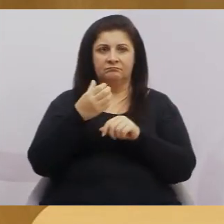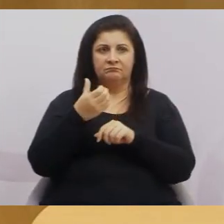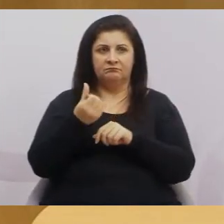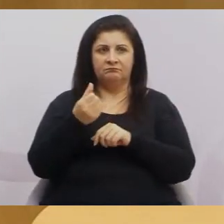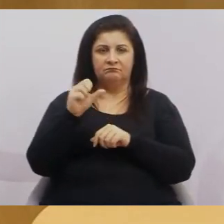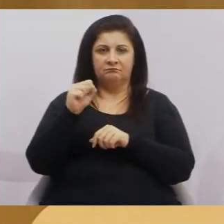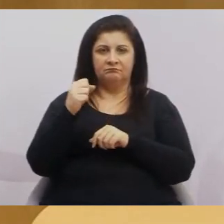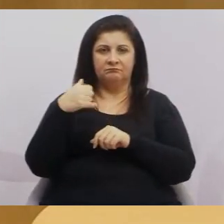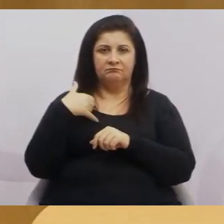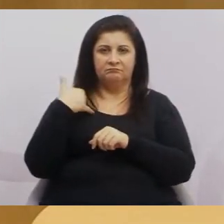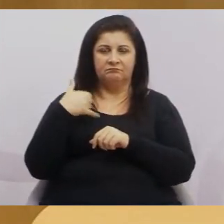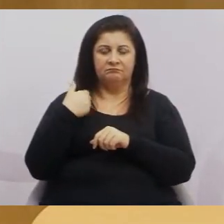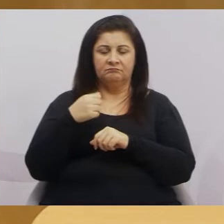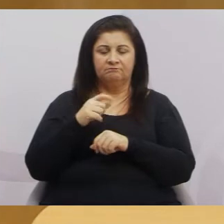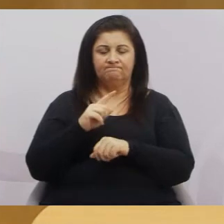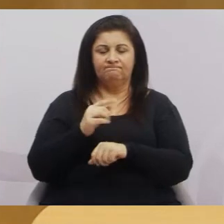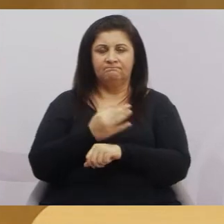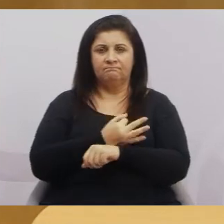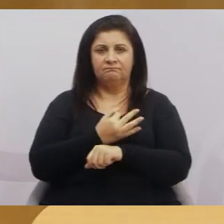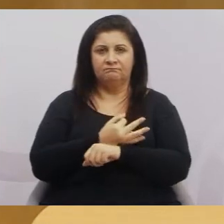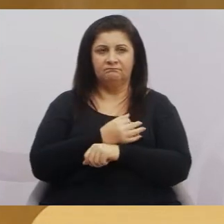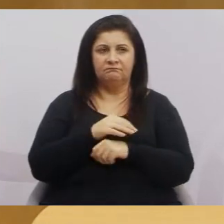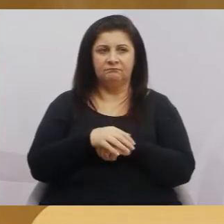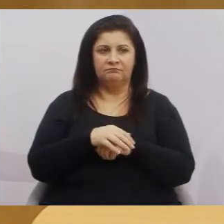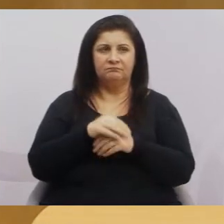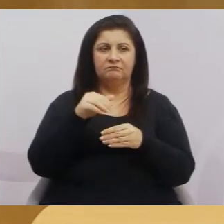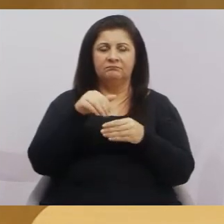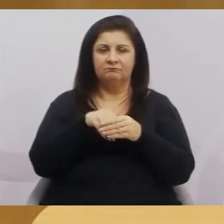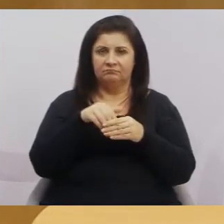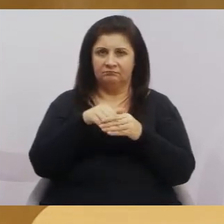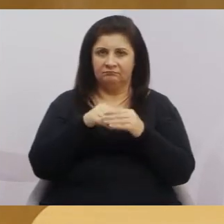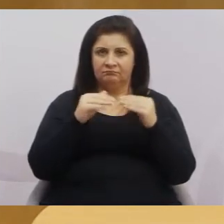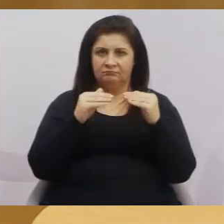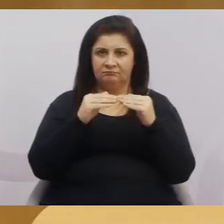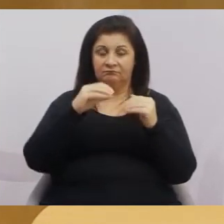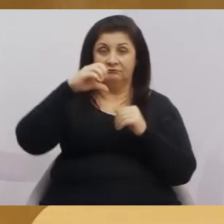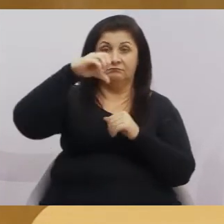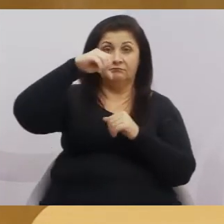não estou aguentando mais essa situação. Então, meu voto, vou votar para nove horas.